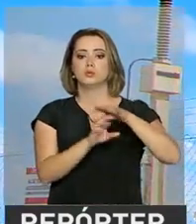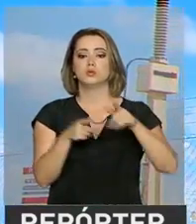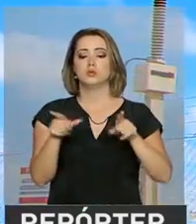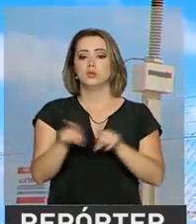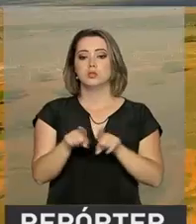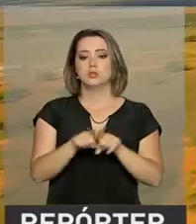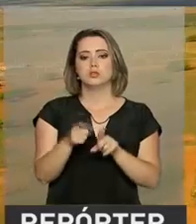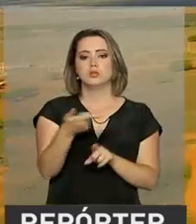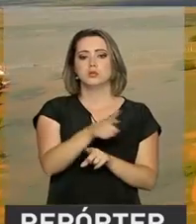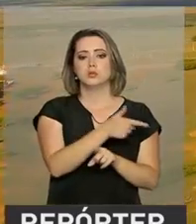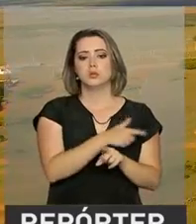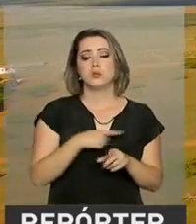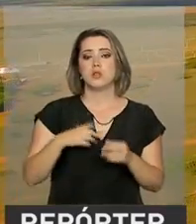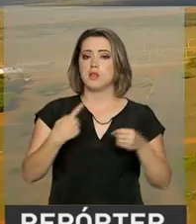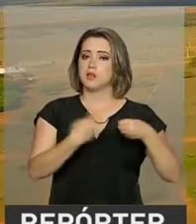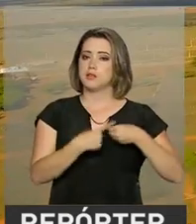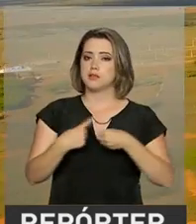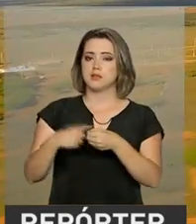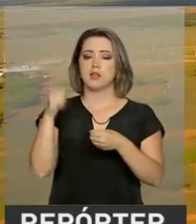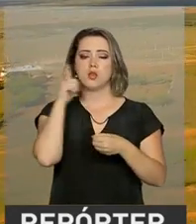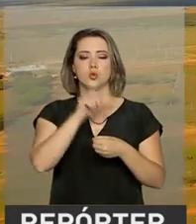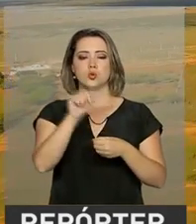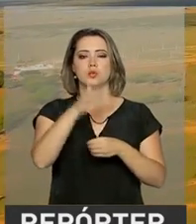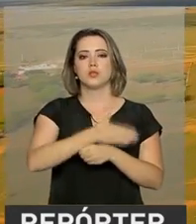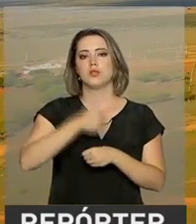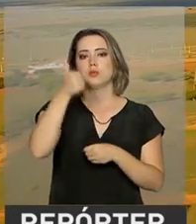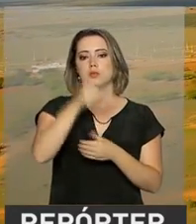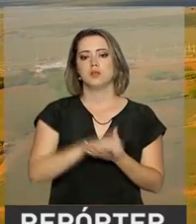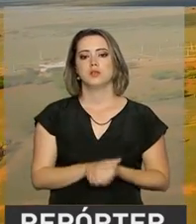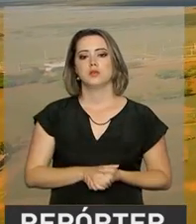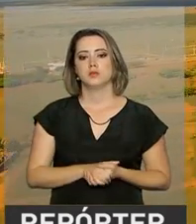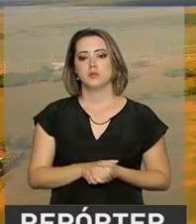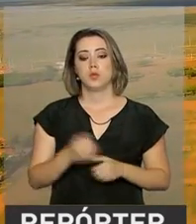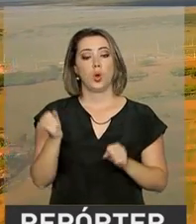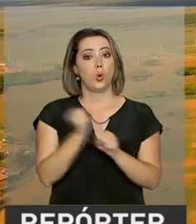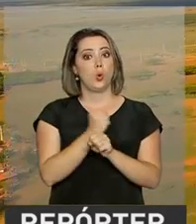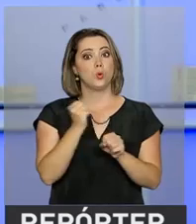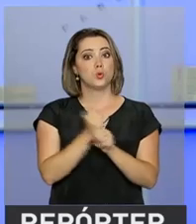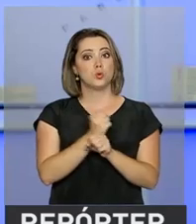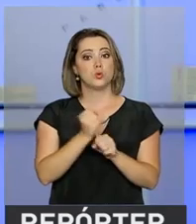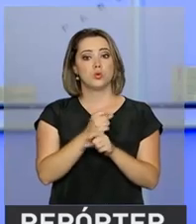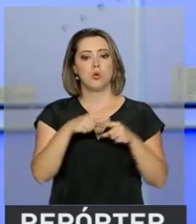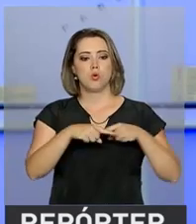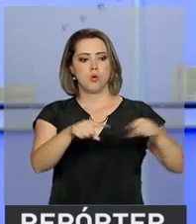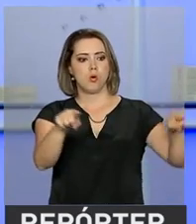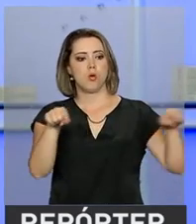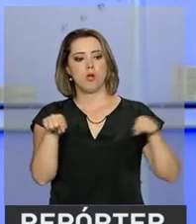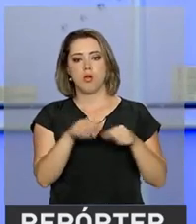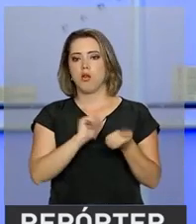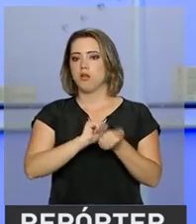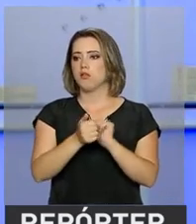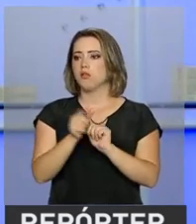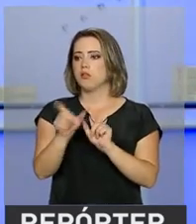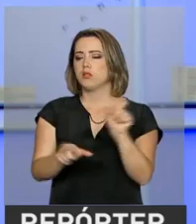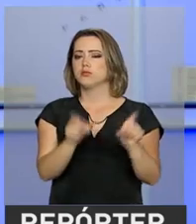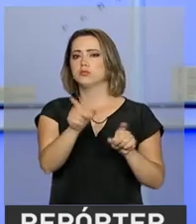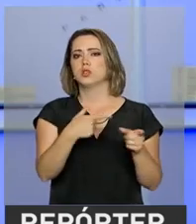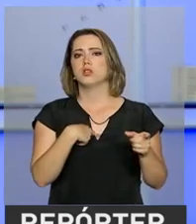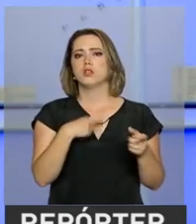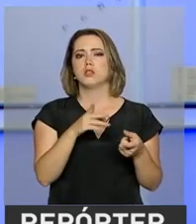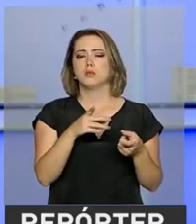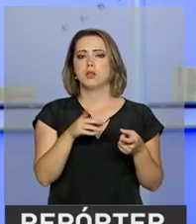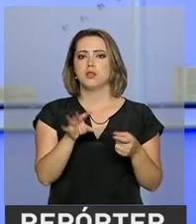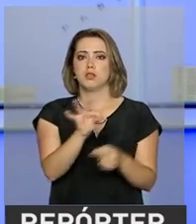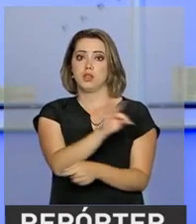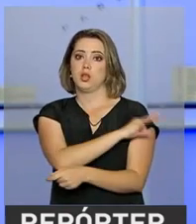contrapartidas. E a cidade ganhou melhorias. Construíram essa área de lazer com esse centro tecnológico, com aula de